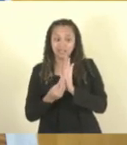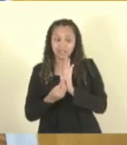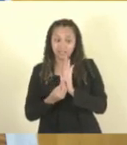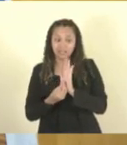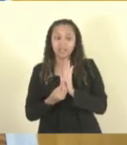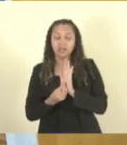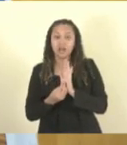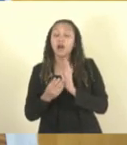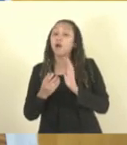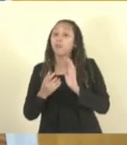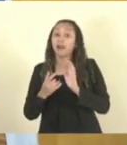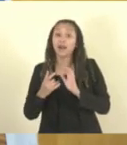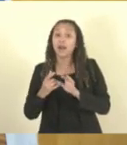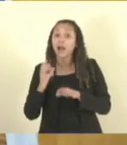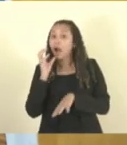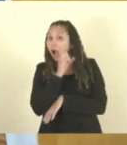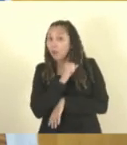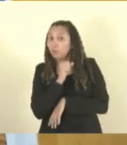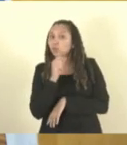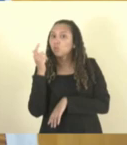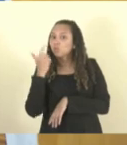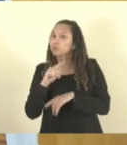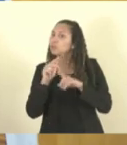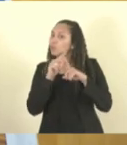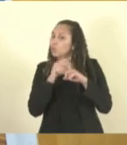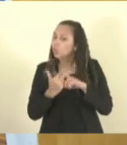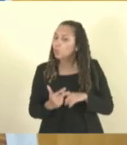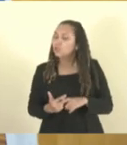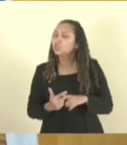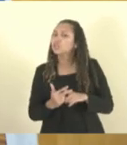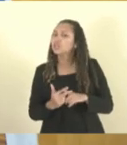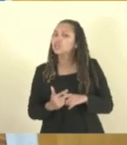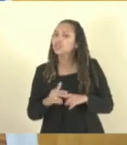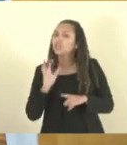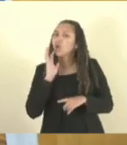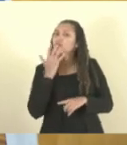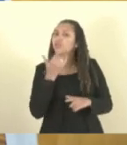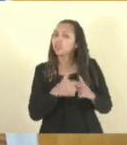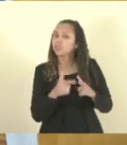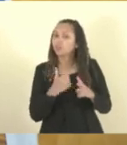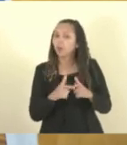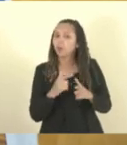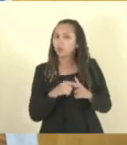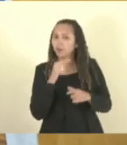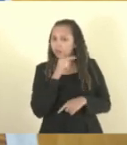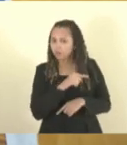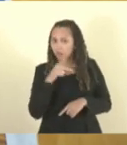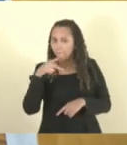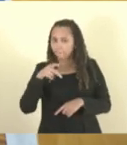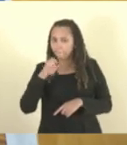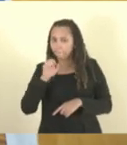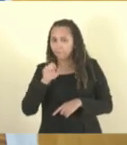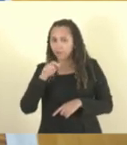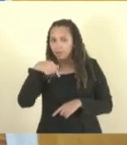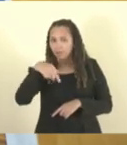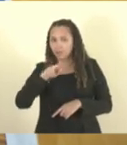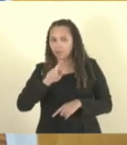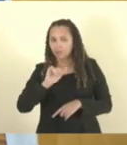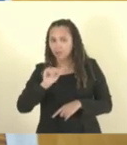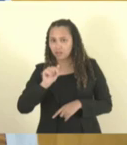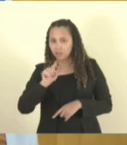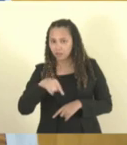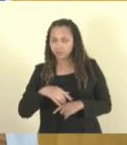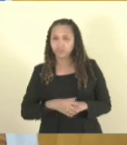para que faça imediatamente a correção dessa situação no Distrito de Pequiá. Nós gostaríamos de